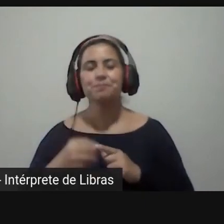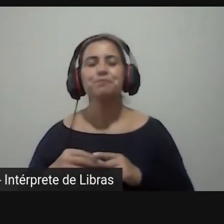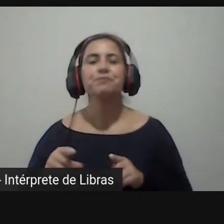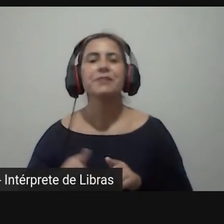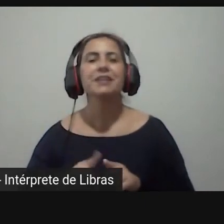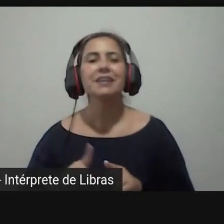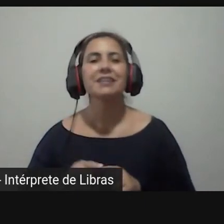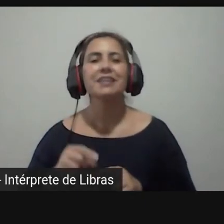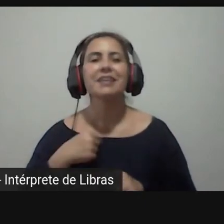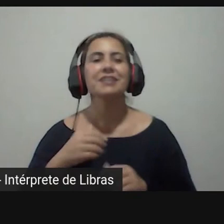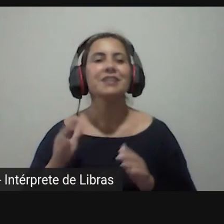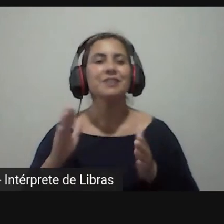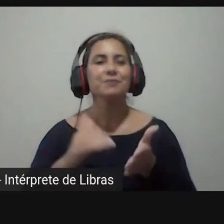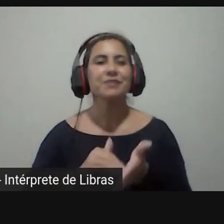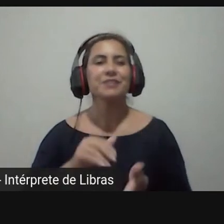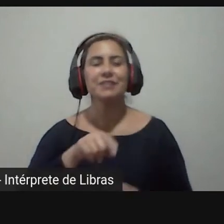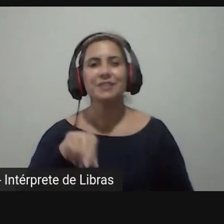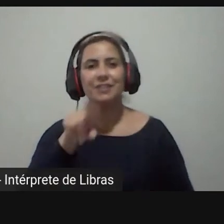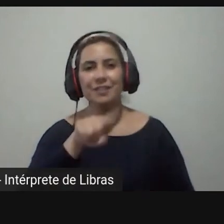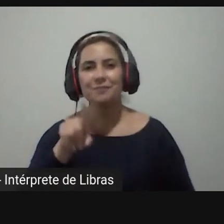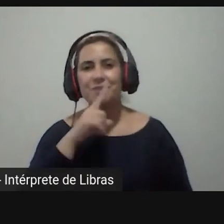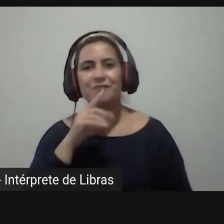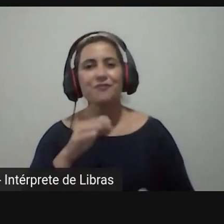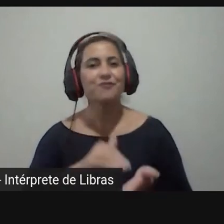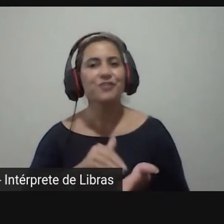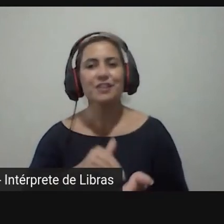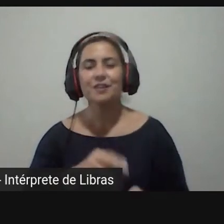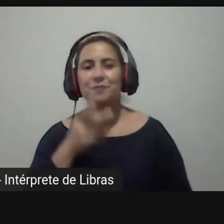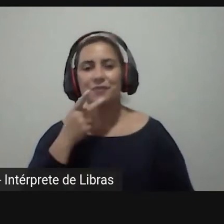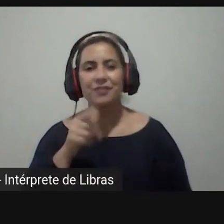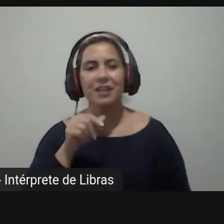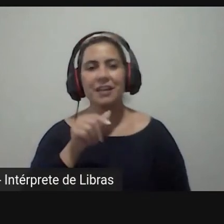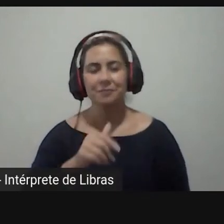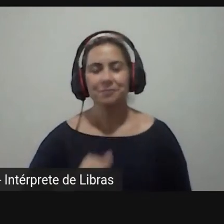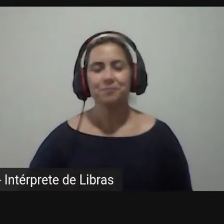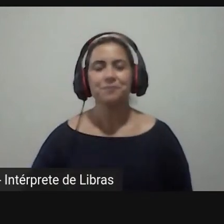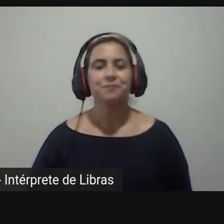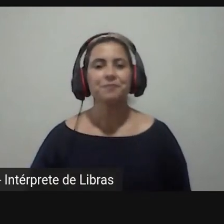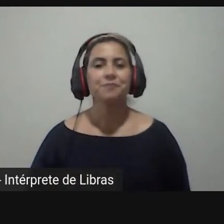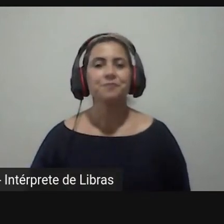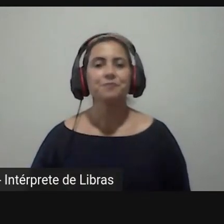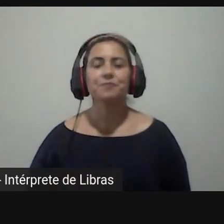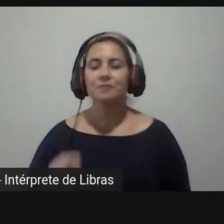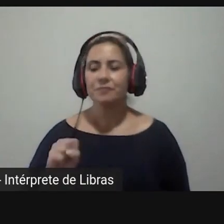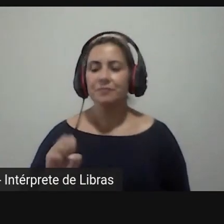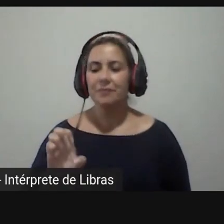final para as palavras finais de cada um de vocês meus amigos começando aí pelo Sérgio